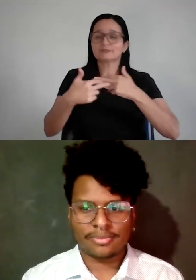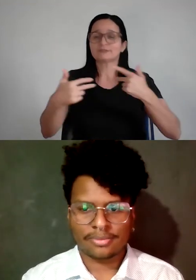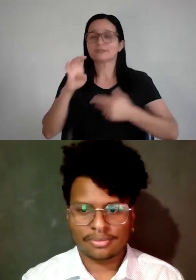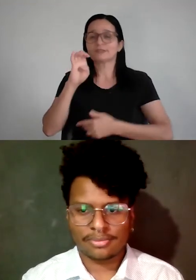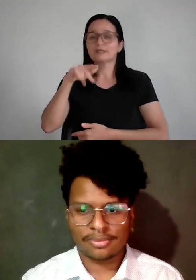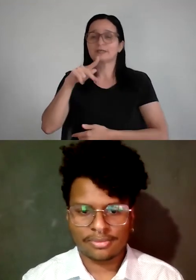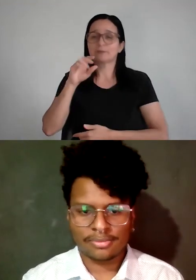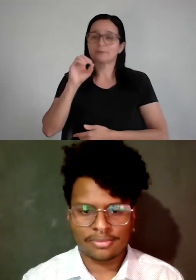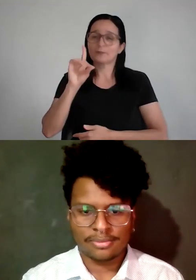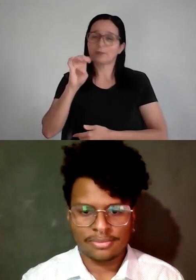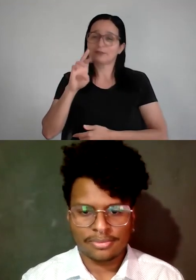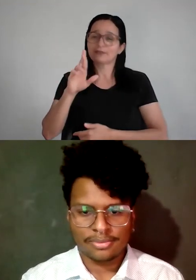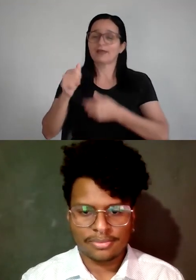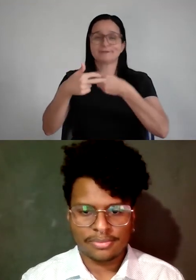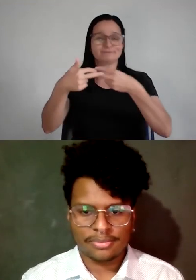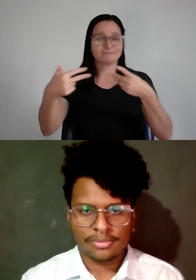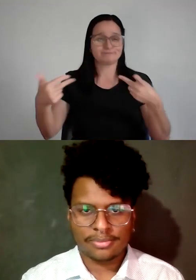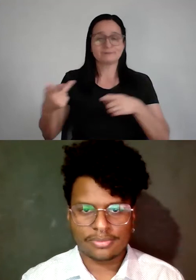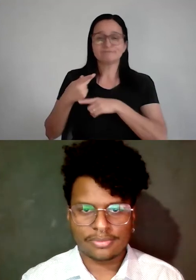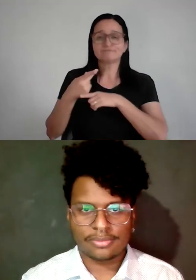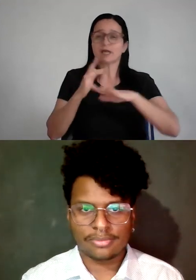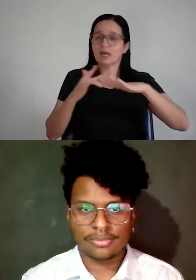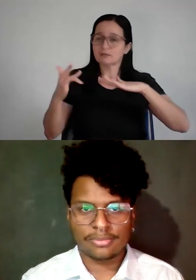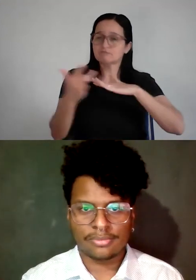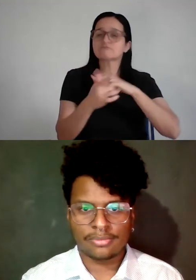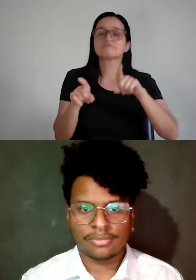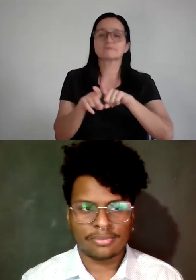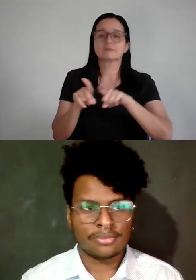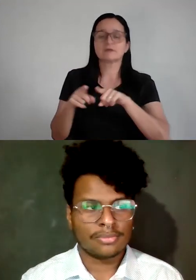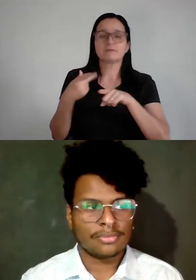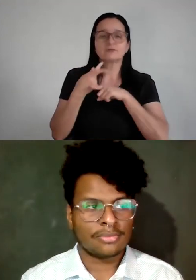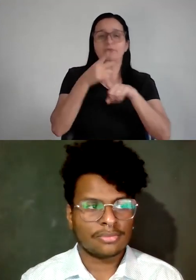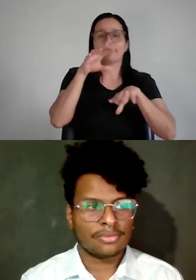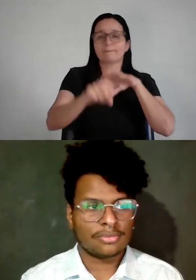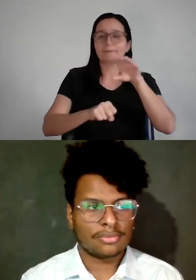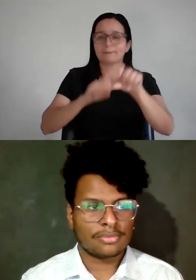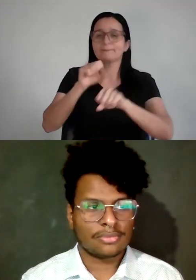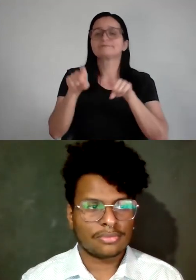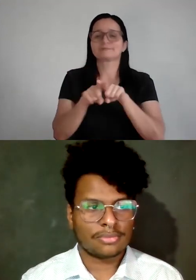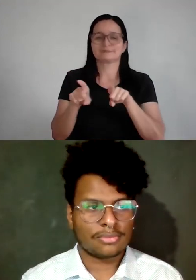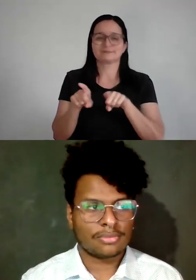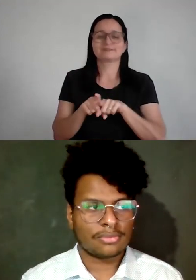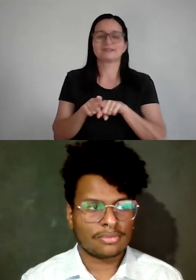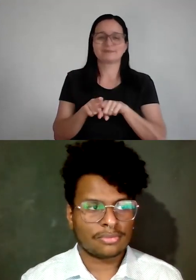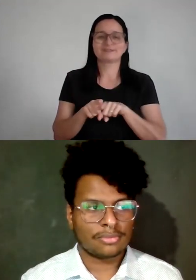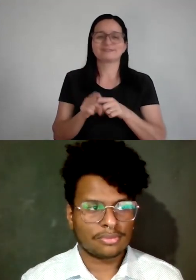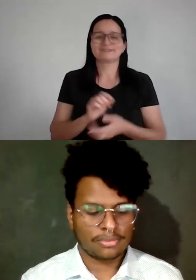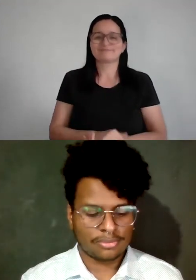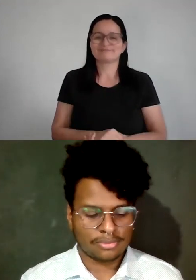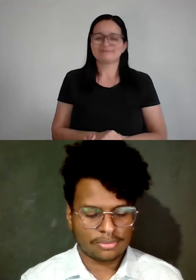comunidadeempodera.com.br, as redes sociais de comunidade Empodera, e pode me achar também no LinkedIn e no Instagram. Isso aí, galera.